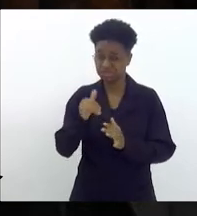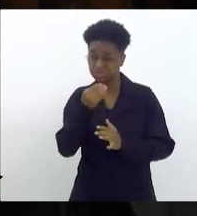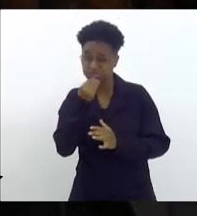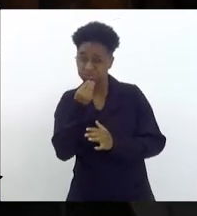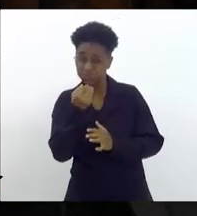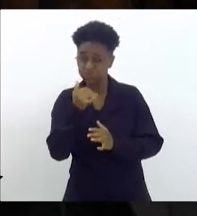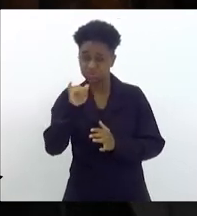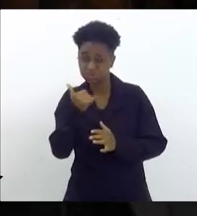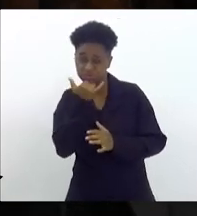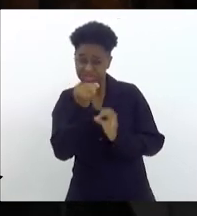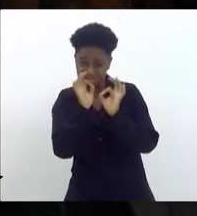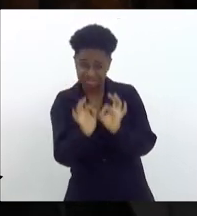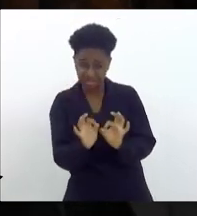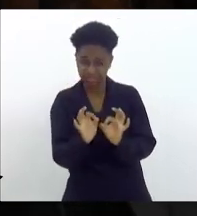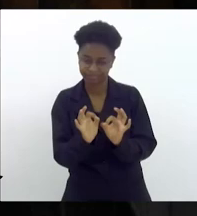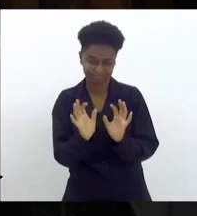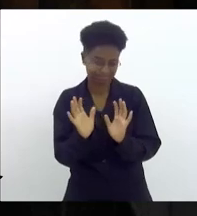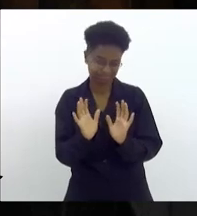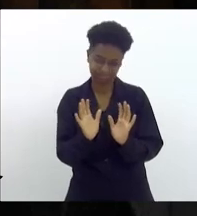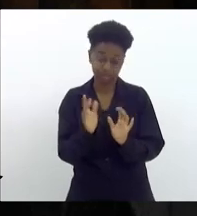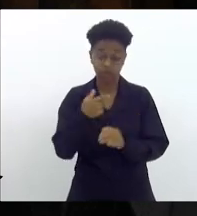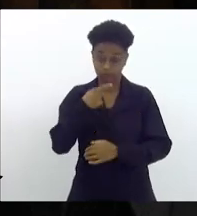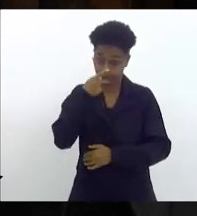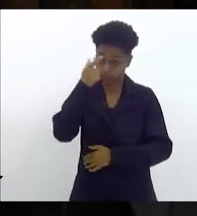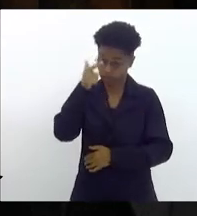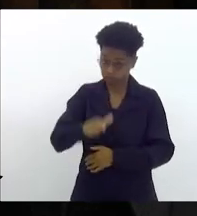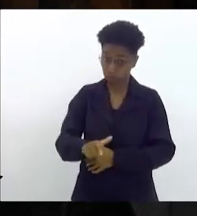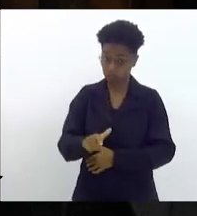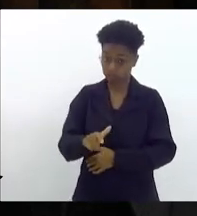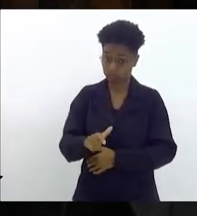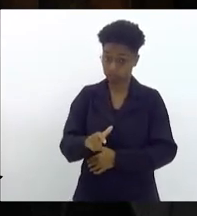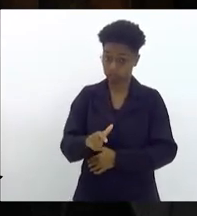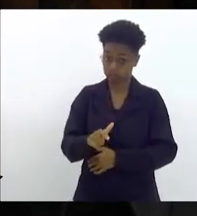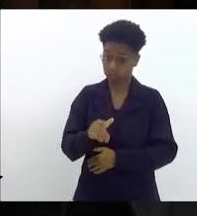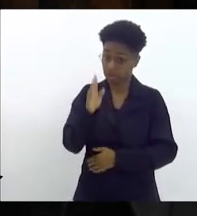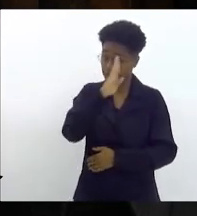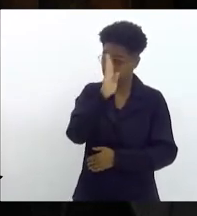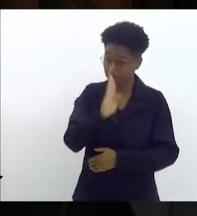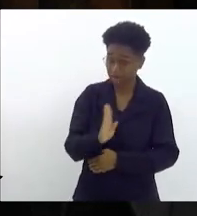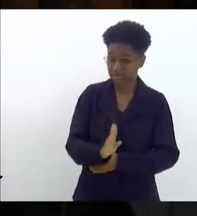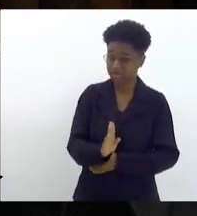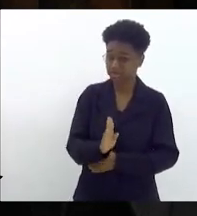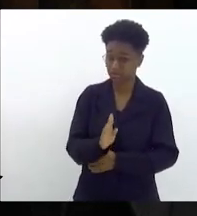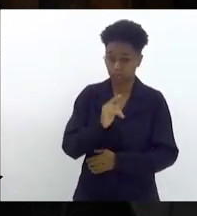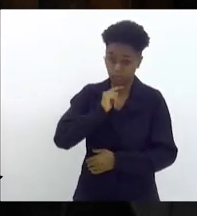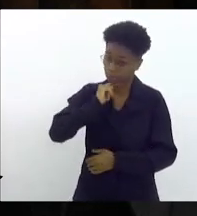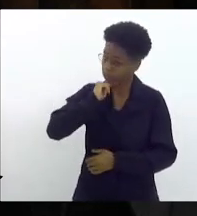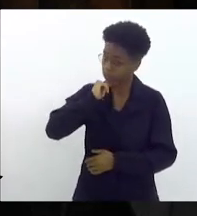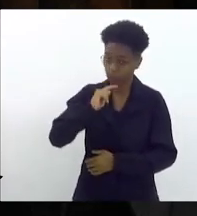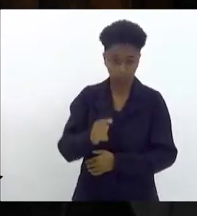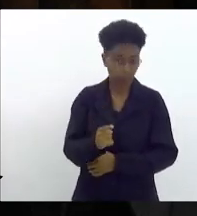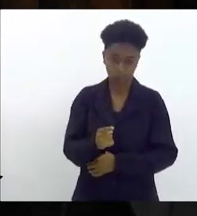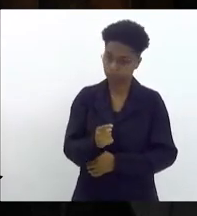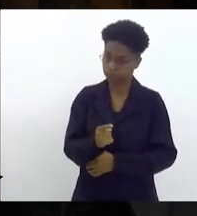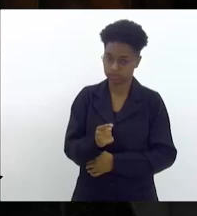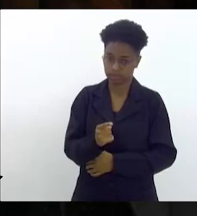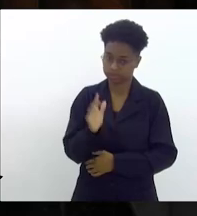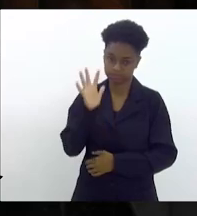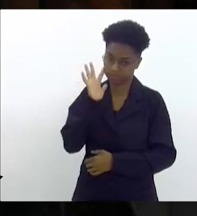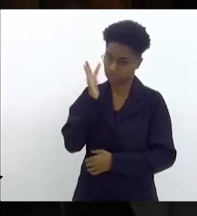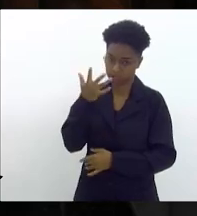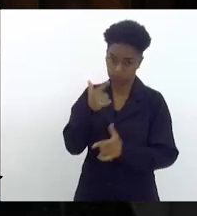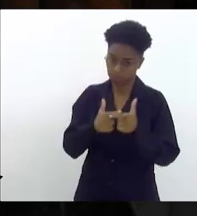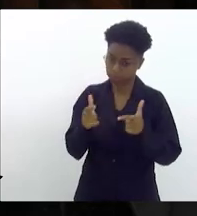Eu volto a dizer, jamais o Brasil vai sair da situação que está